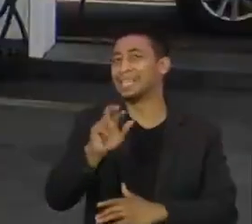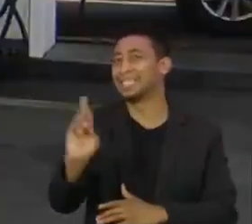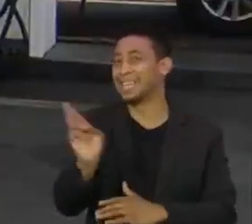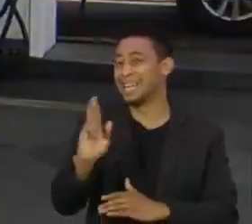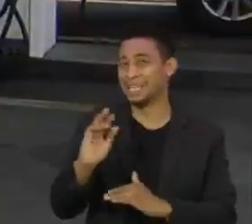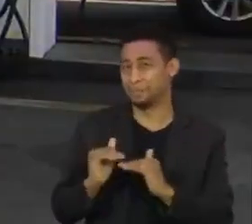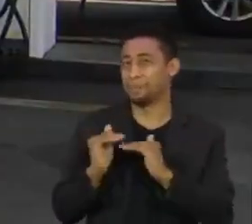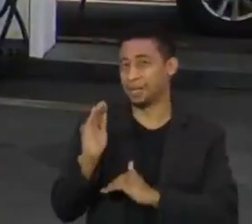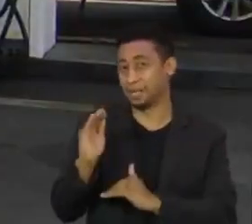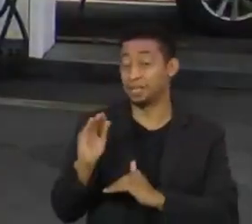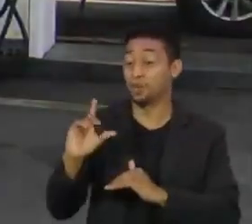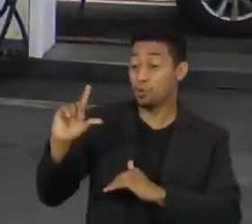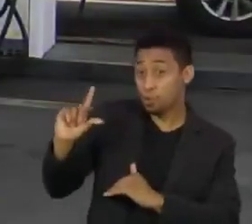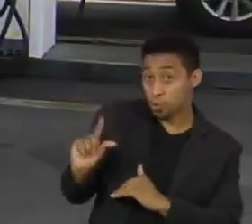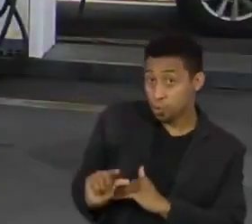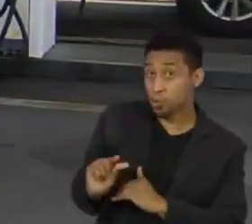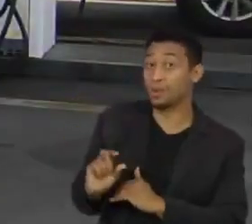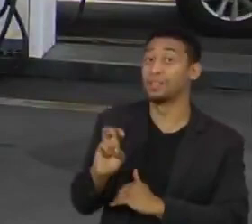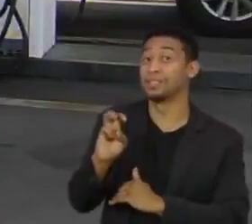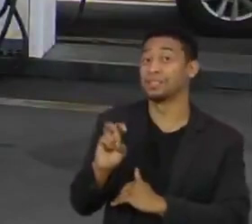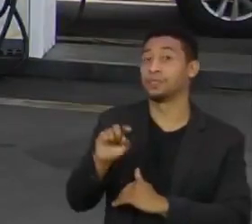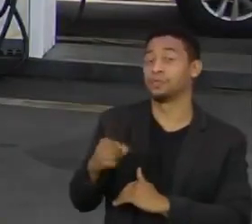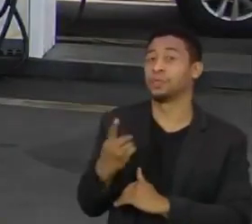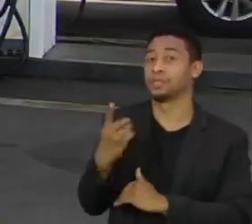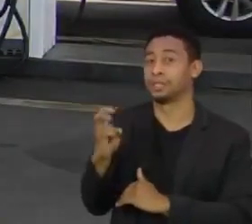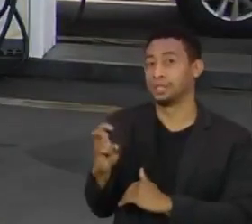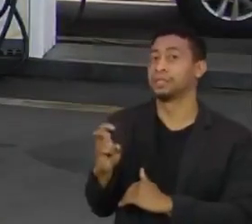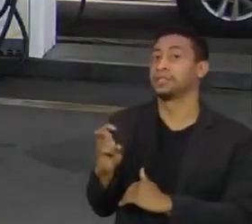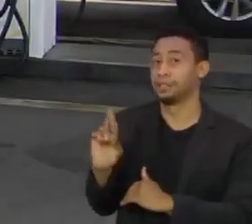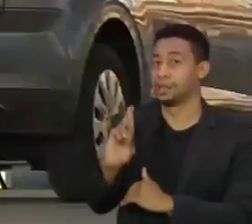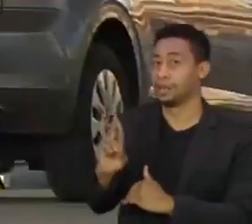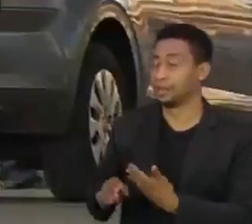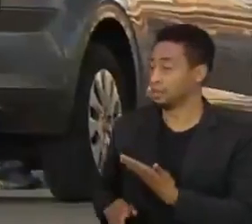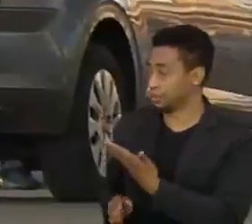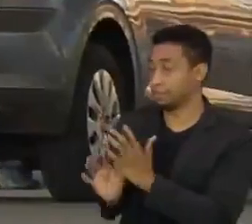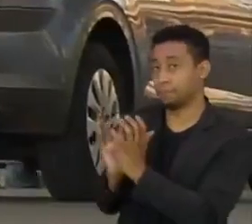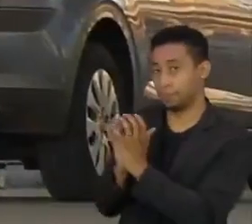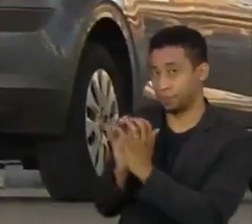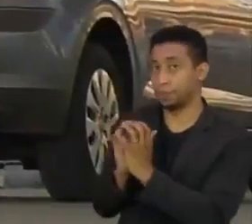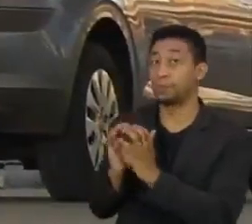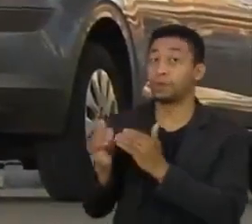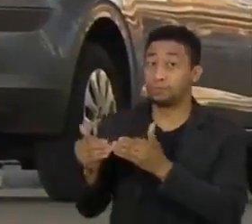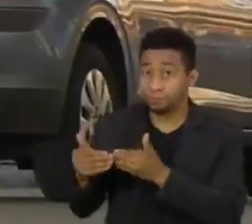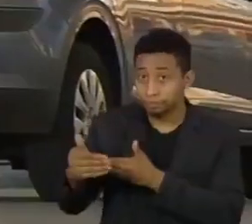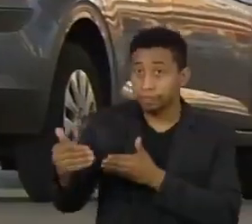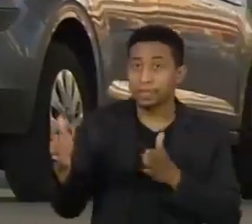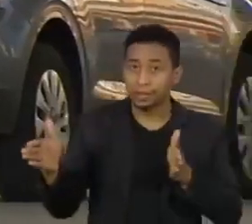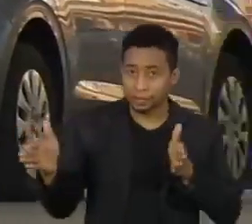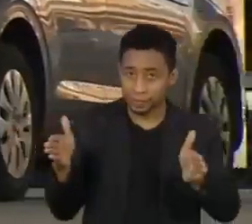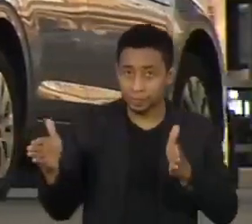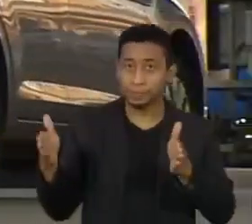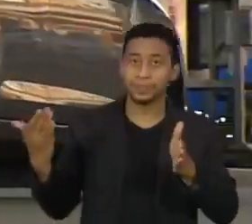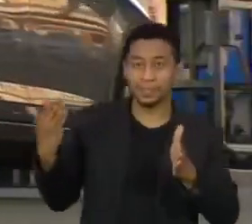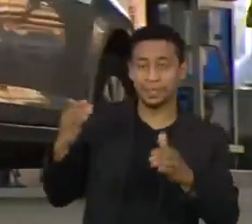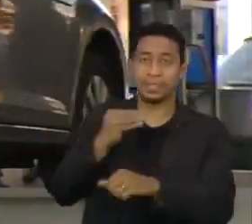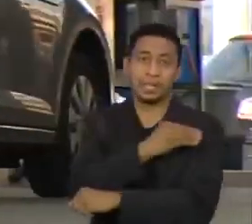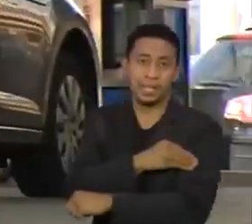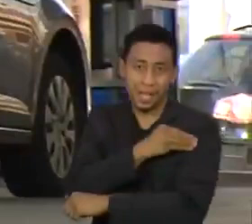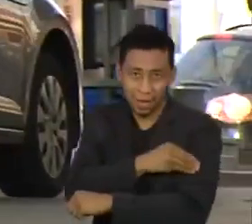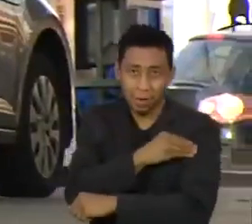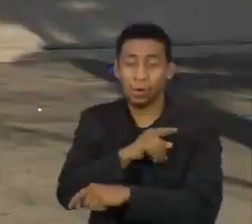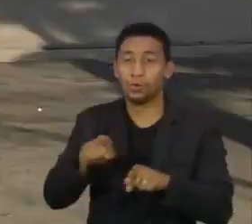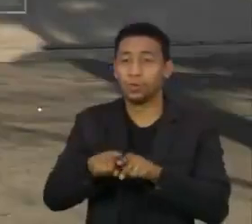,00, enquanto o menor valor cobrado foi de R$ 5,15. No mesmo período, os preços do diesel e do etanol também